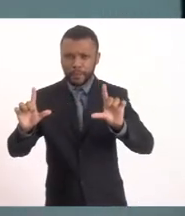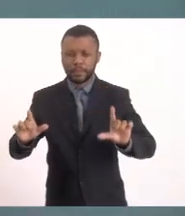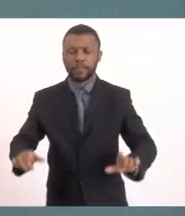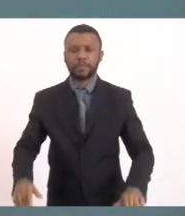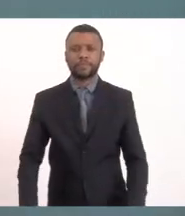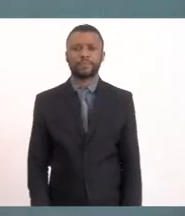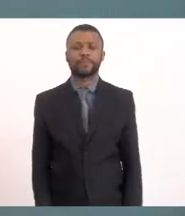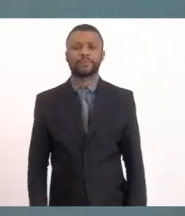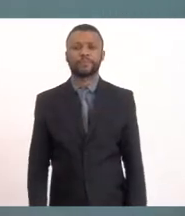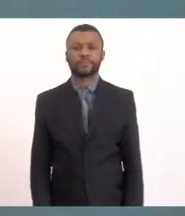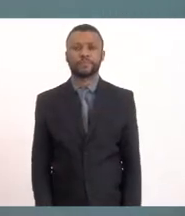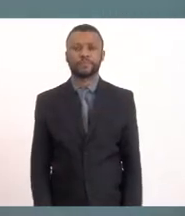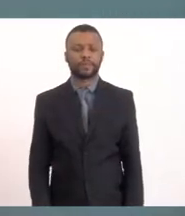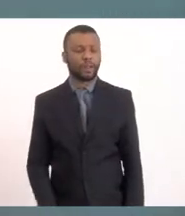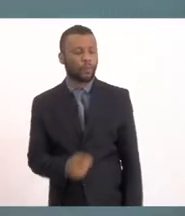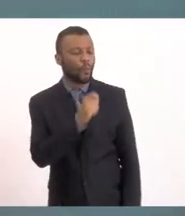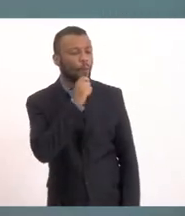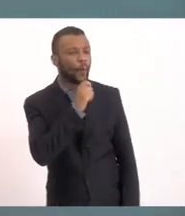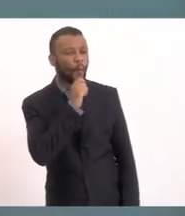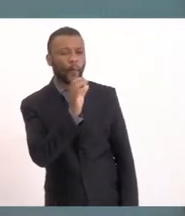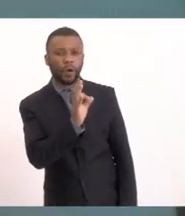Alguém me dá um... Ainda não